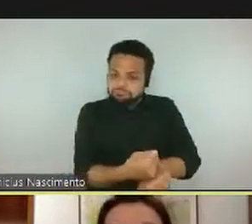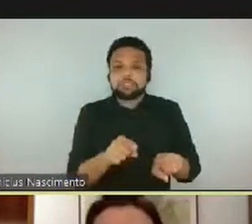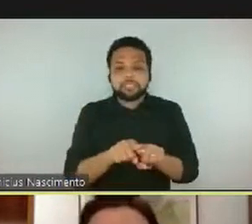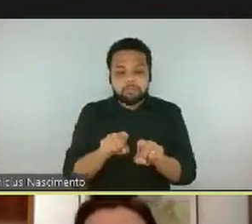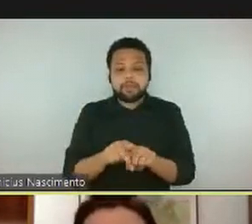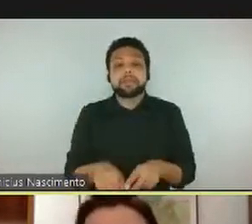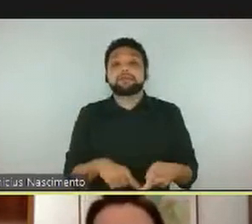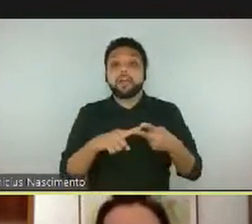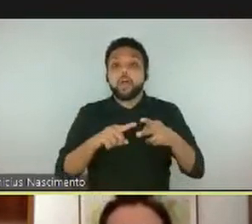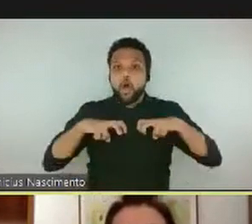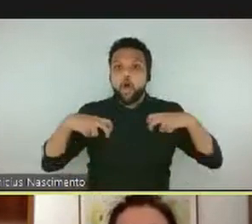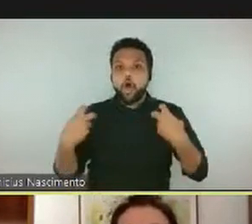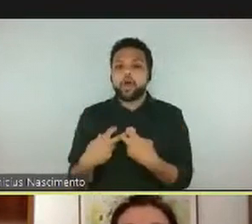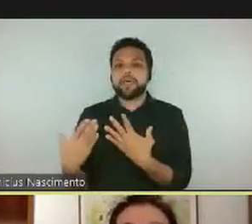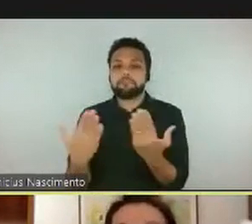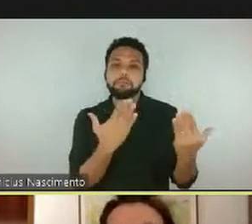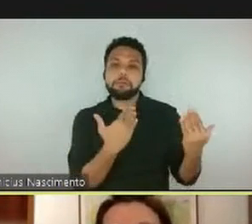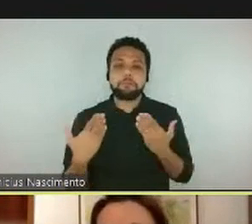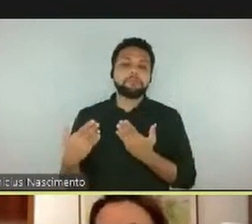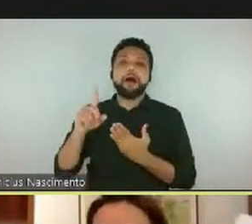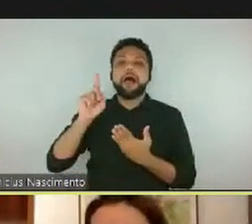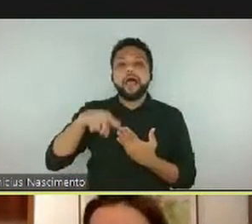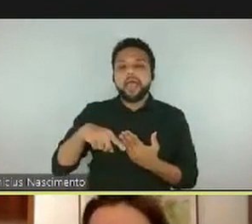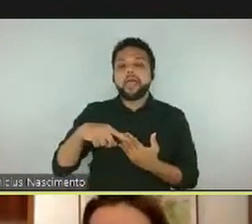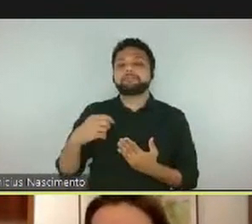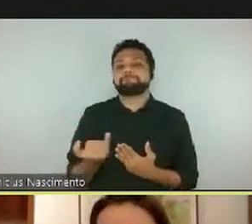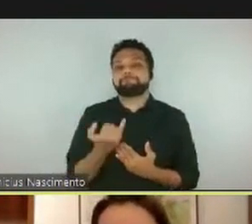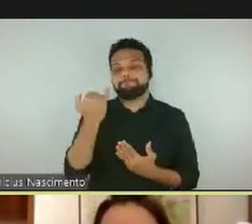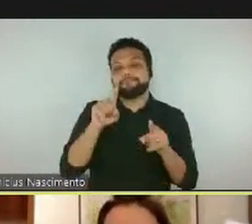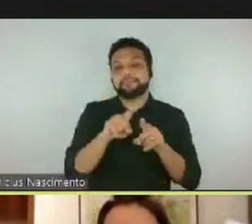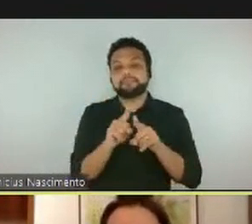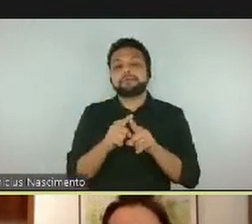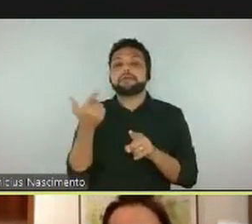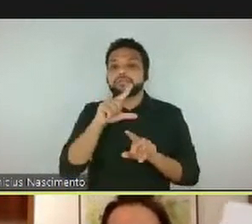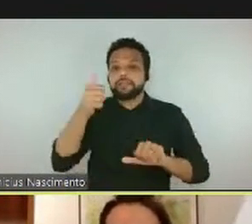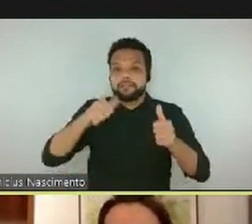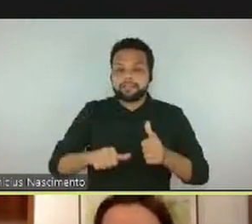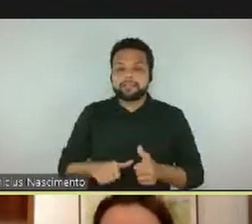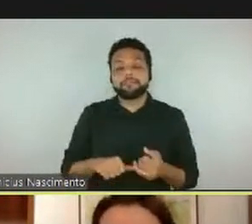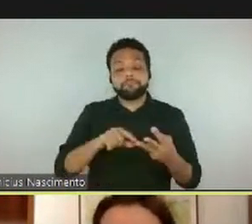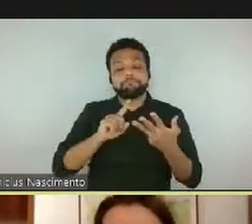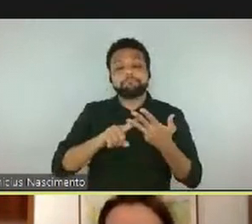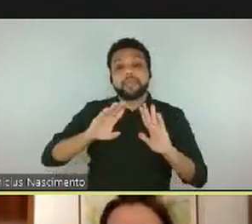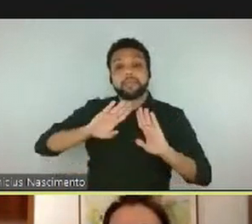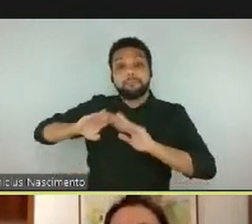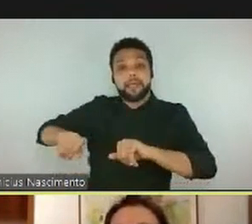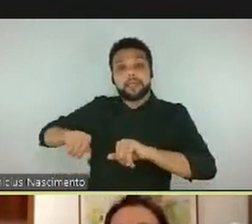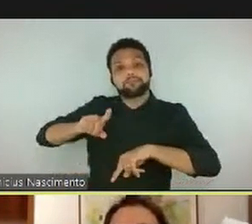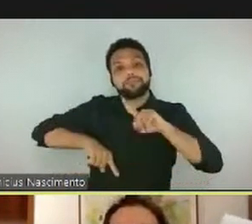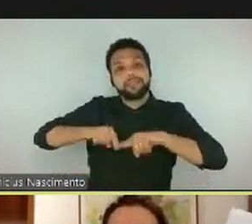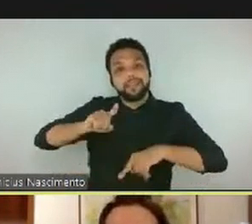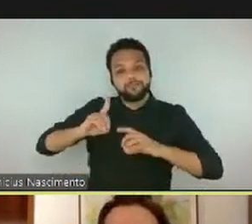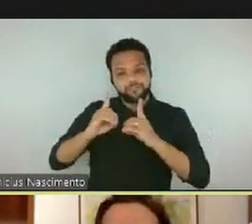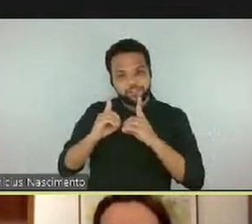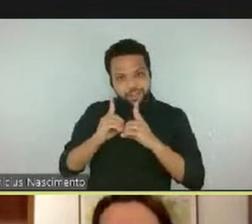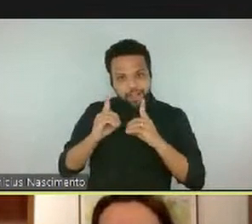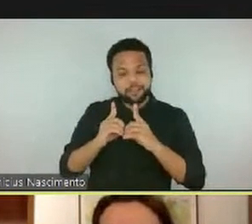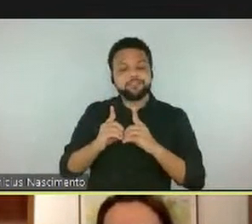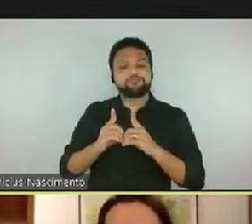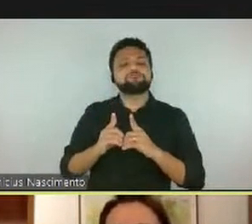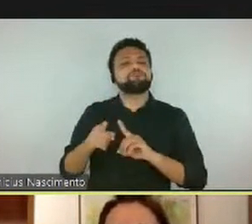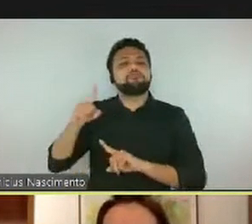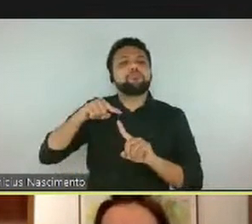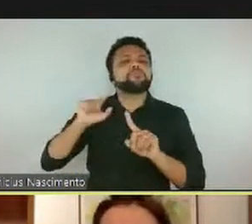dinâmica de avaliação. E o empréstimo de materiais didáticos, sempre com esse objetivo maior de estimular esses